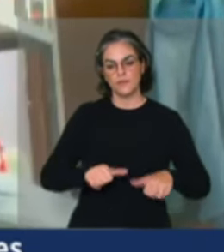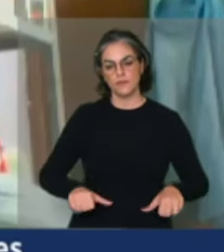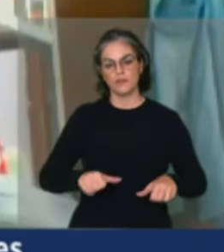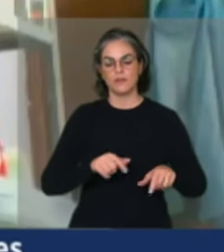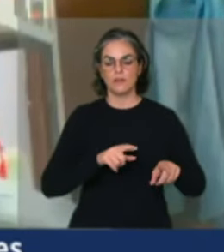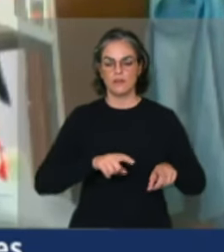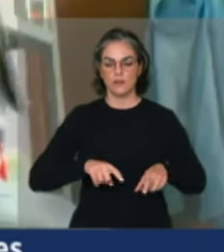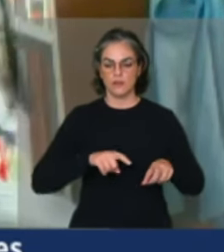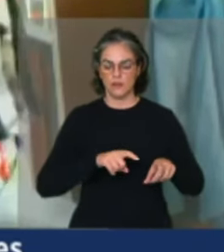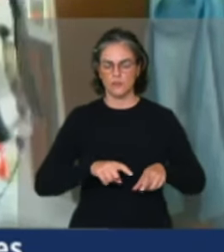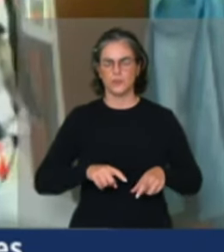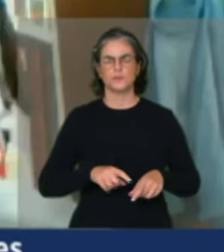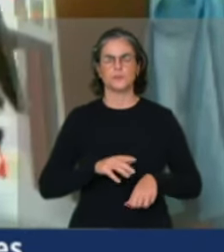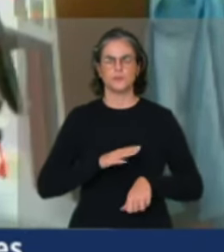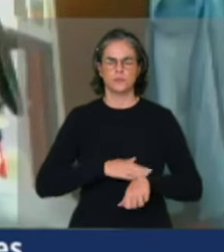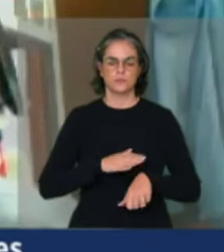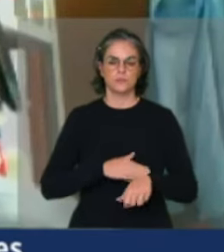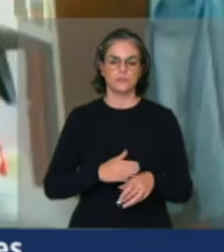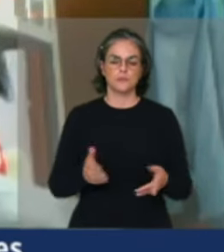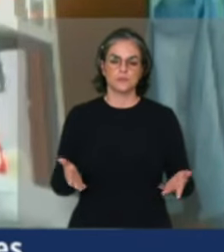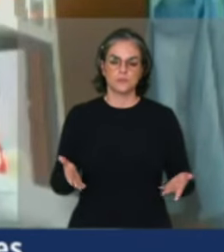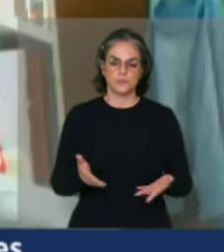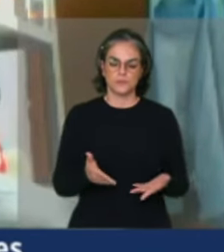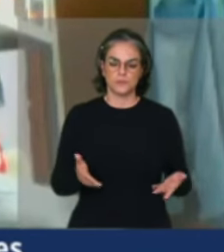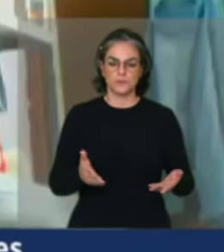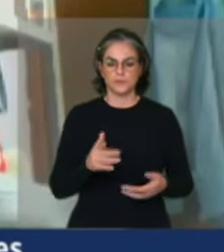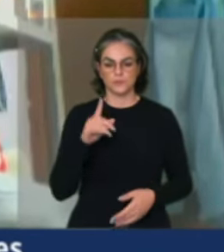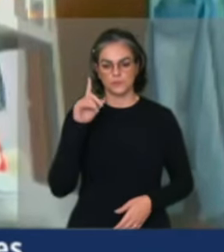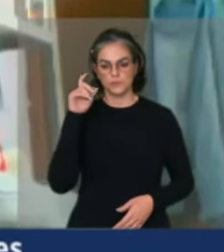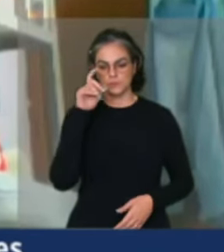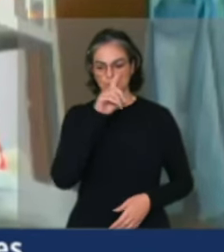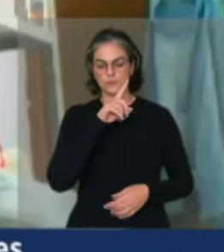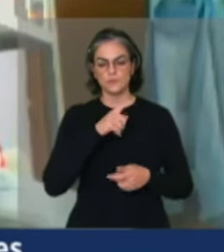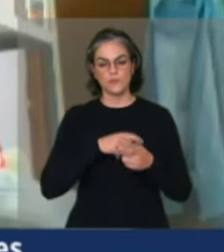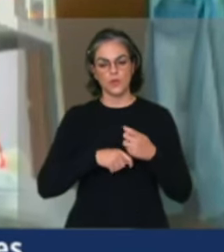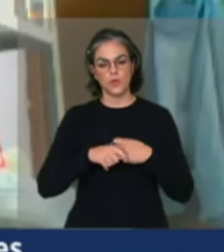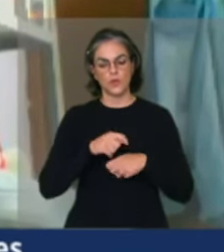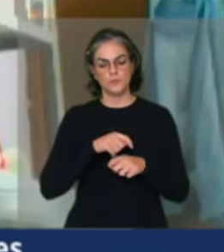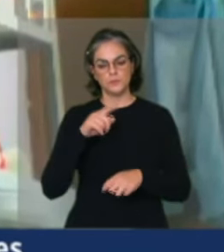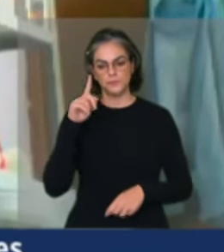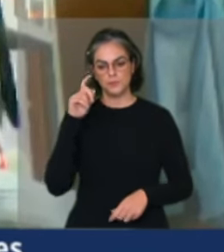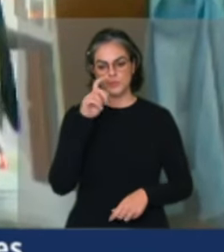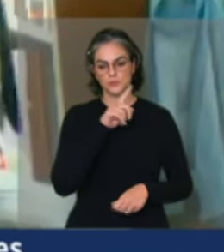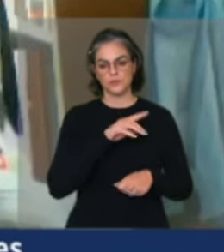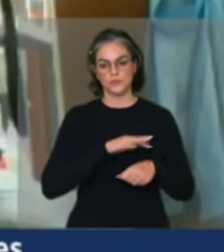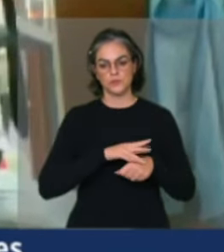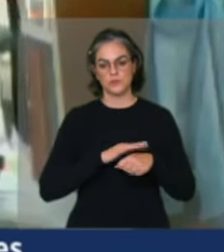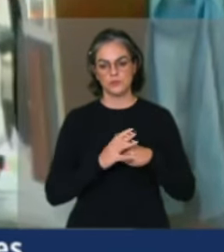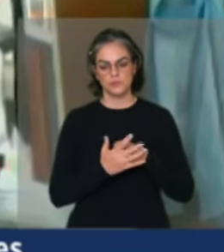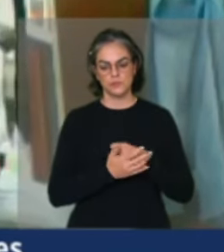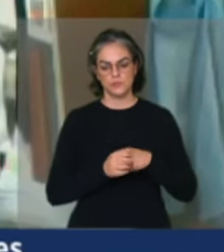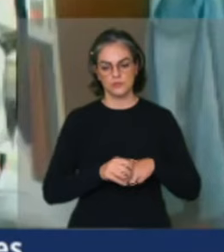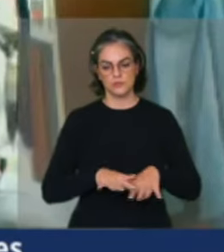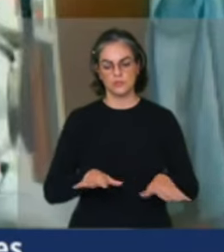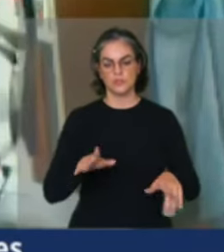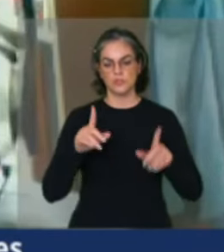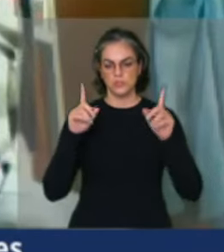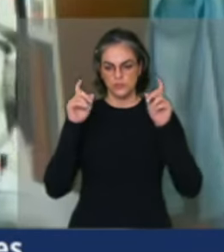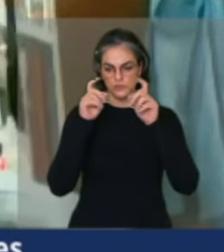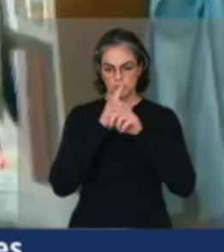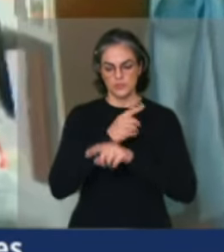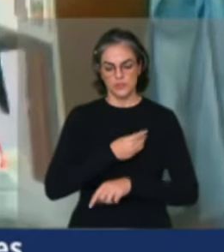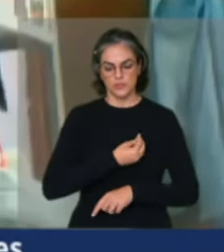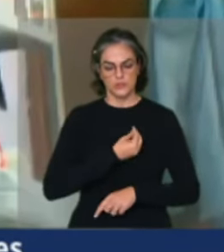nesse momento de pandemia, de crise econômica, com todas as dificuldades que o nosso povo no campo vem